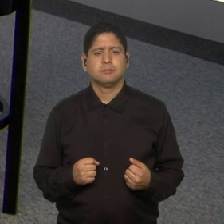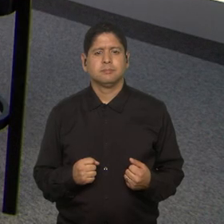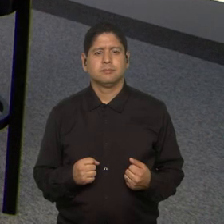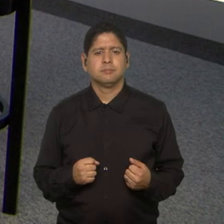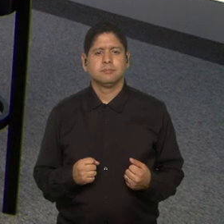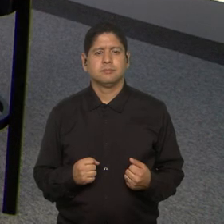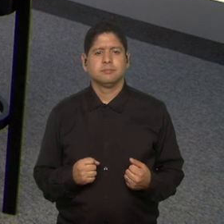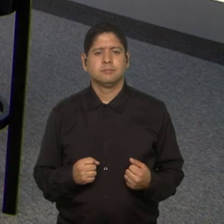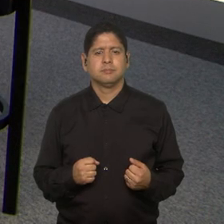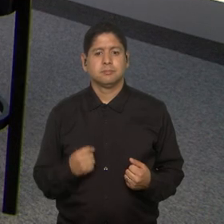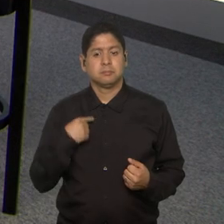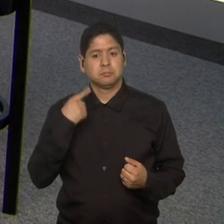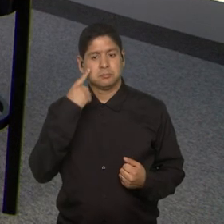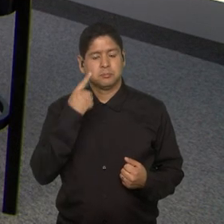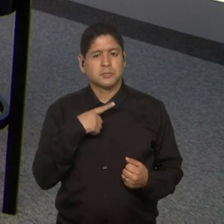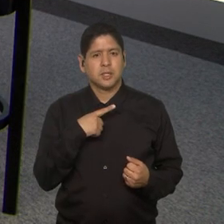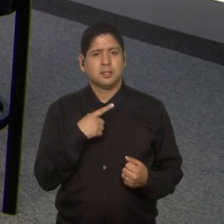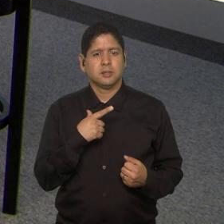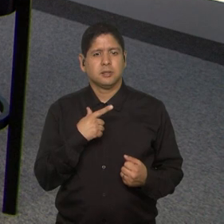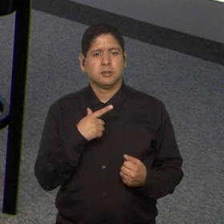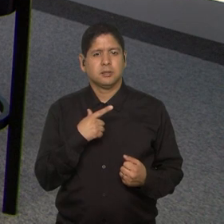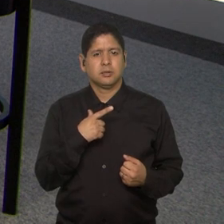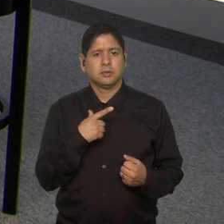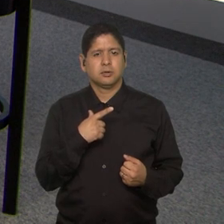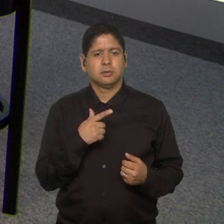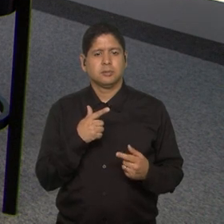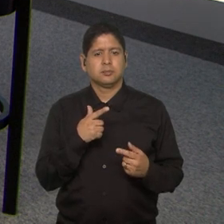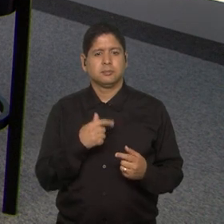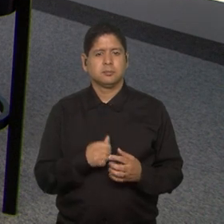A gente teve aí um... ah, voltou.